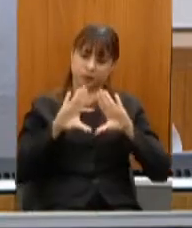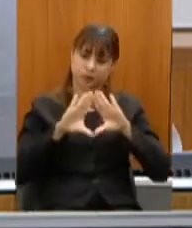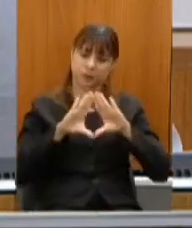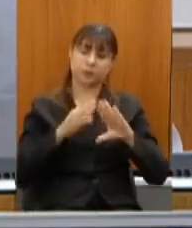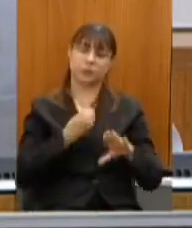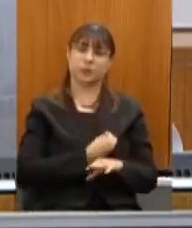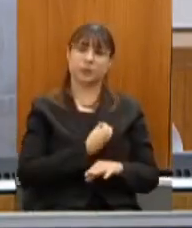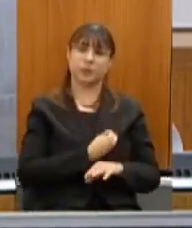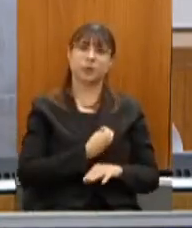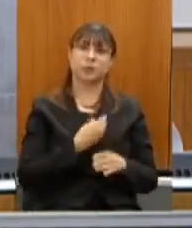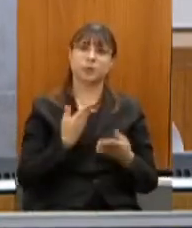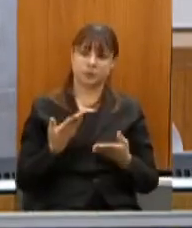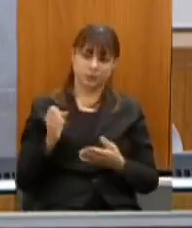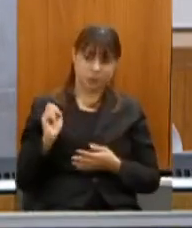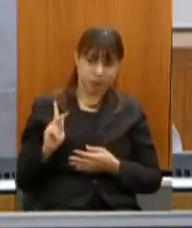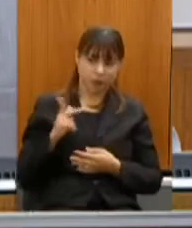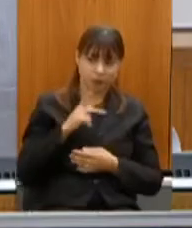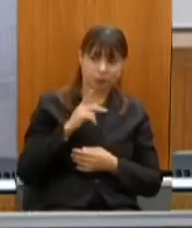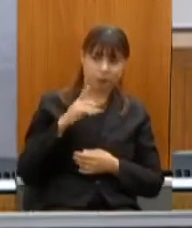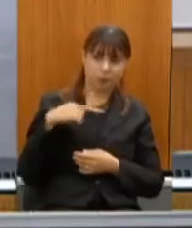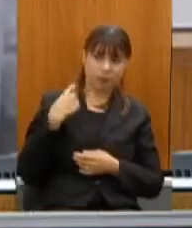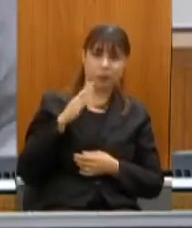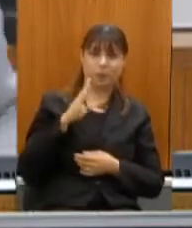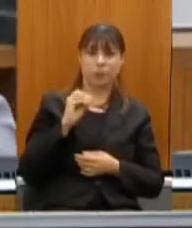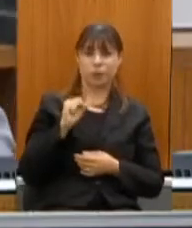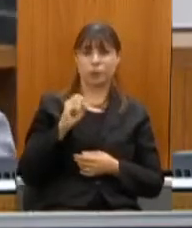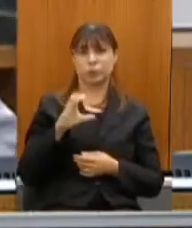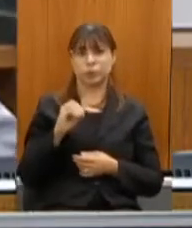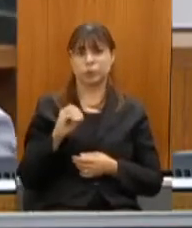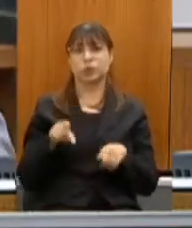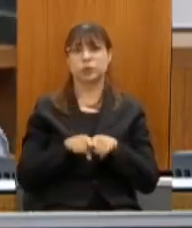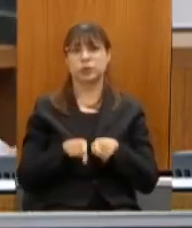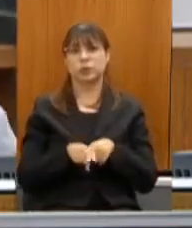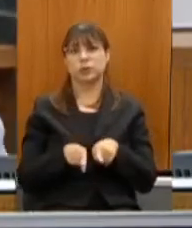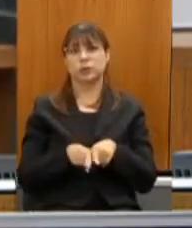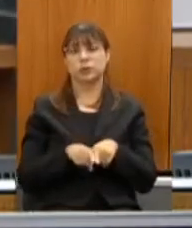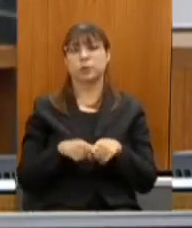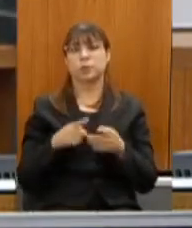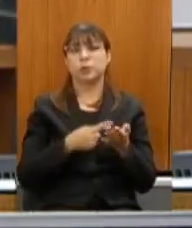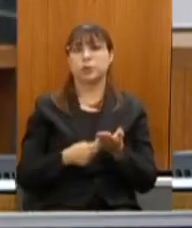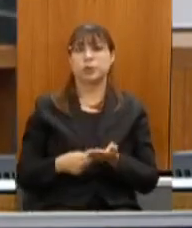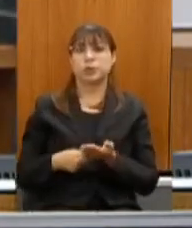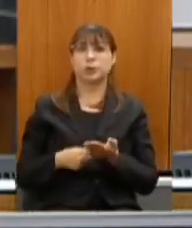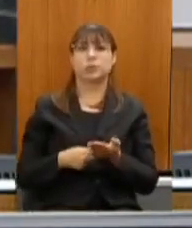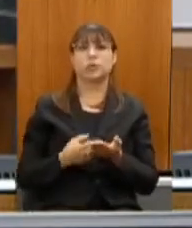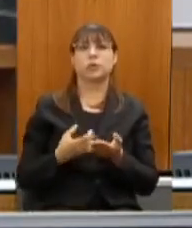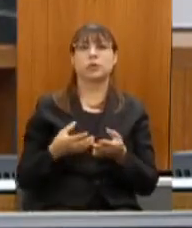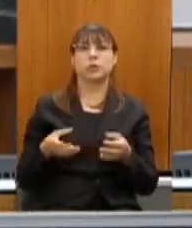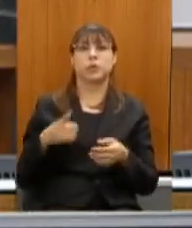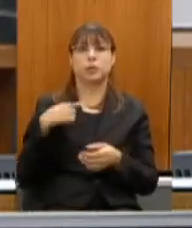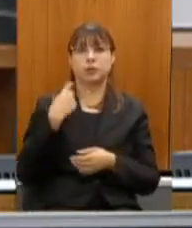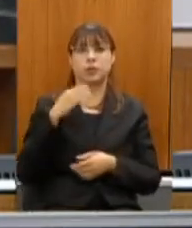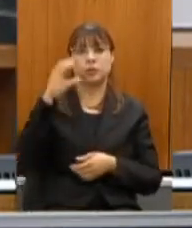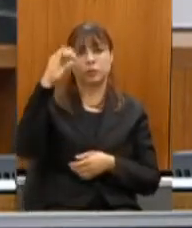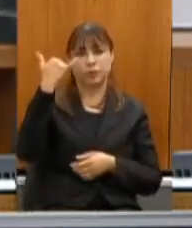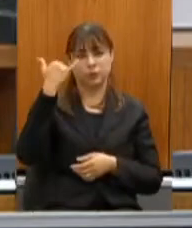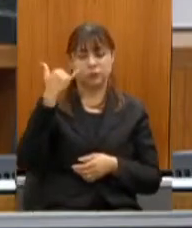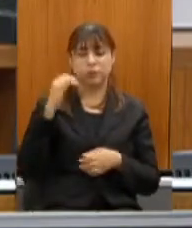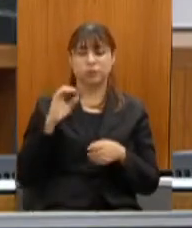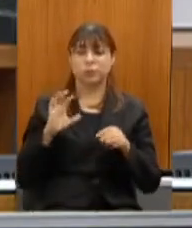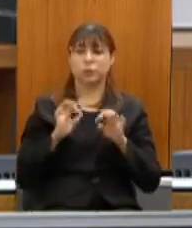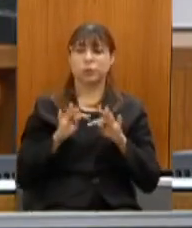viu deputado Bosco e também Marina convidar o deputado Cleito toda a comissão que é importante